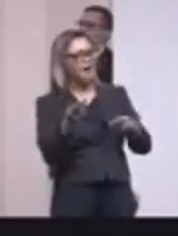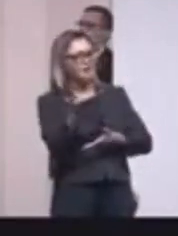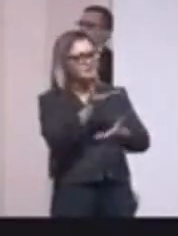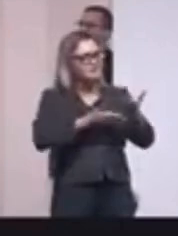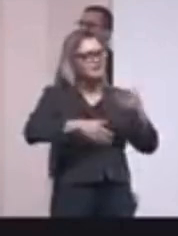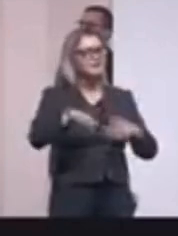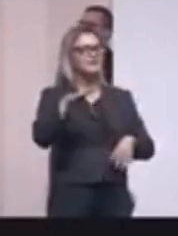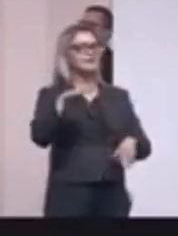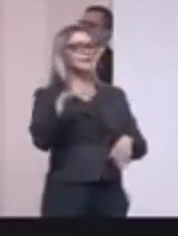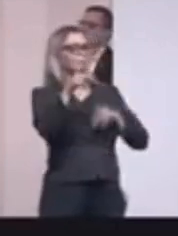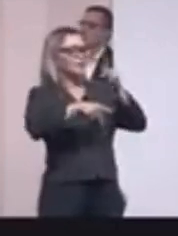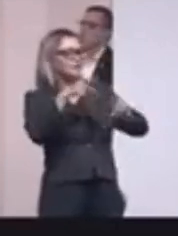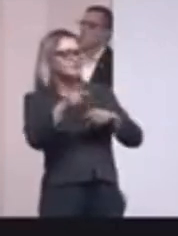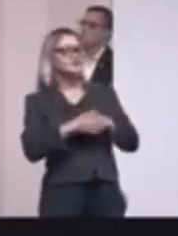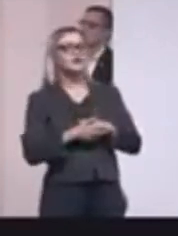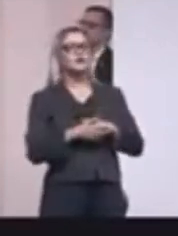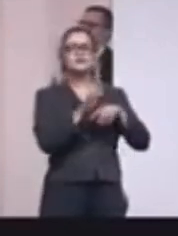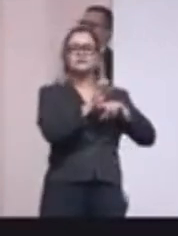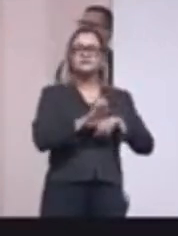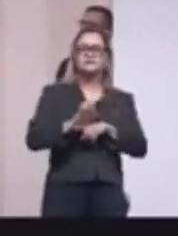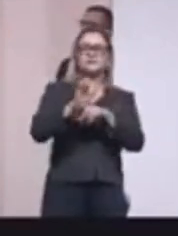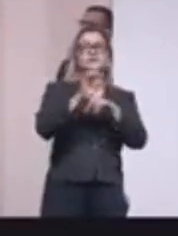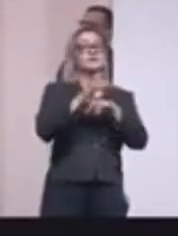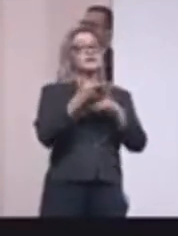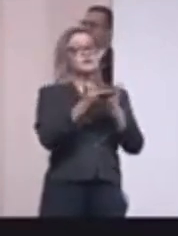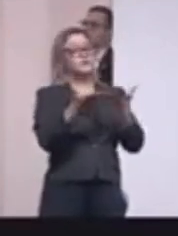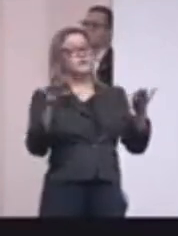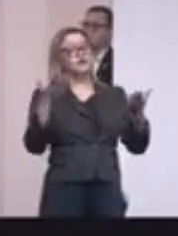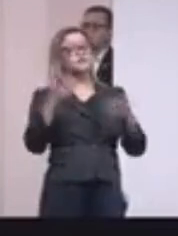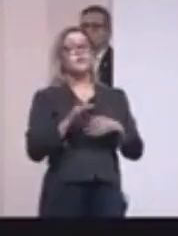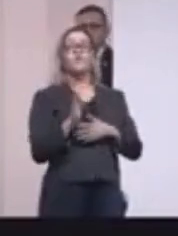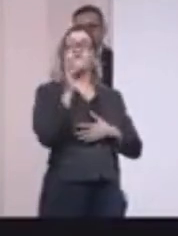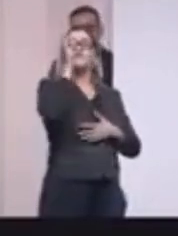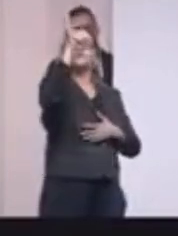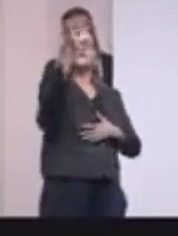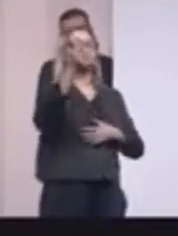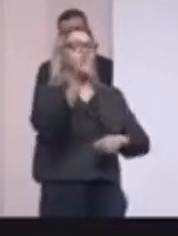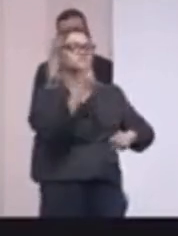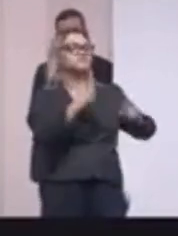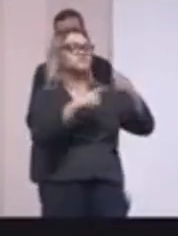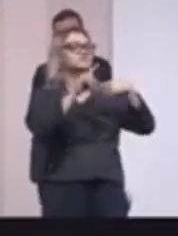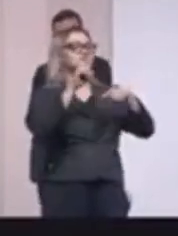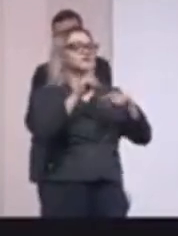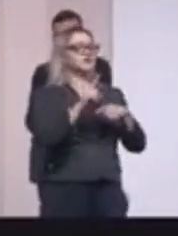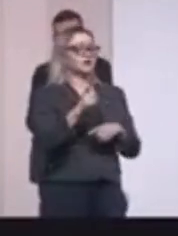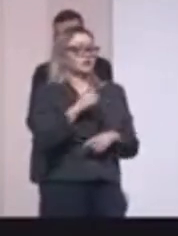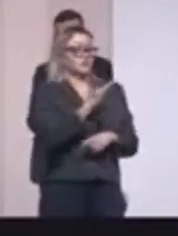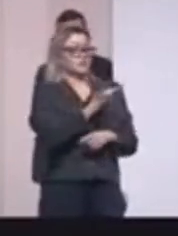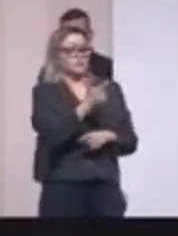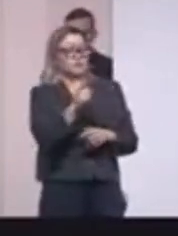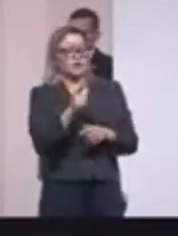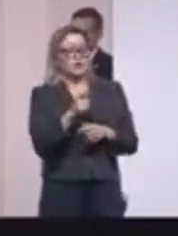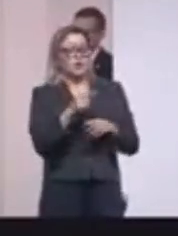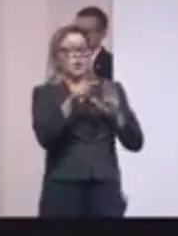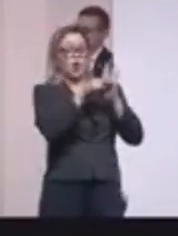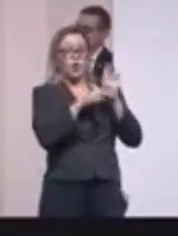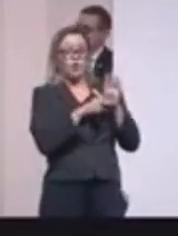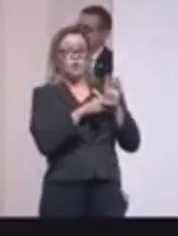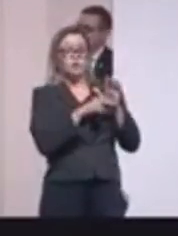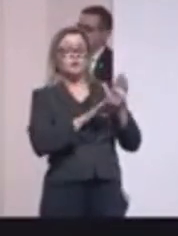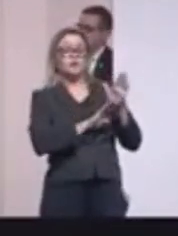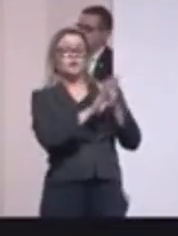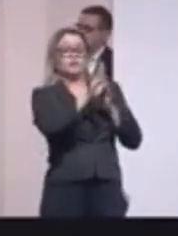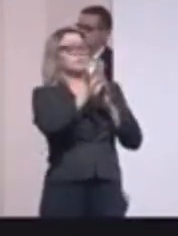devolver as cidades para as pessoas, e garantir um futuro de prosperidade. Porque não existe ordem, não existe